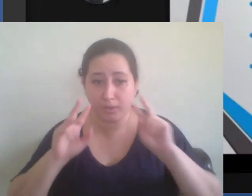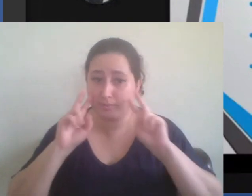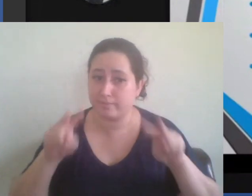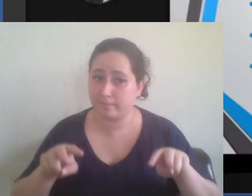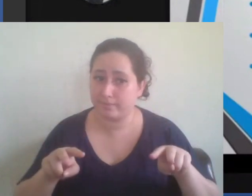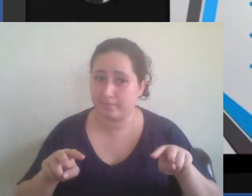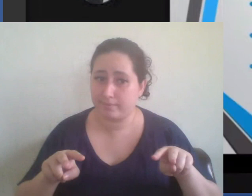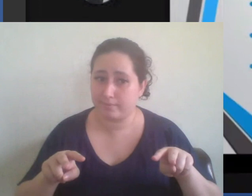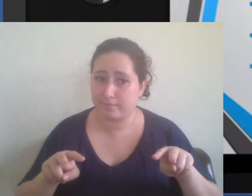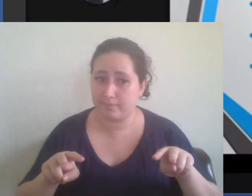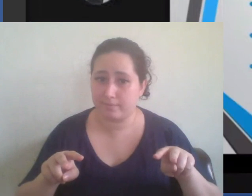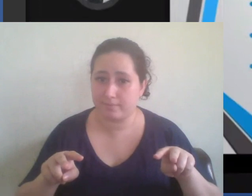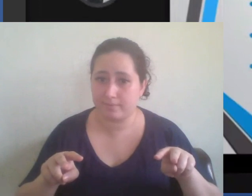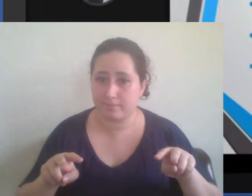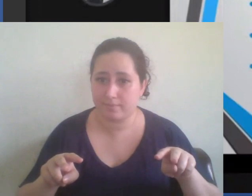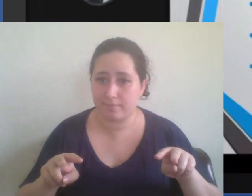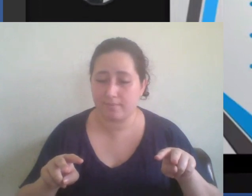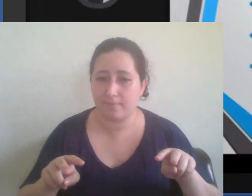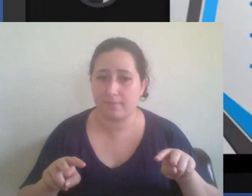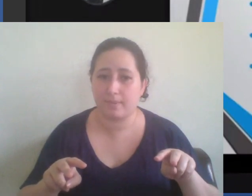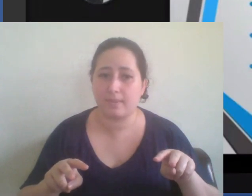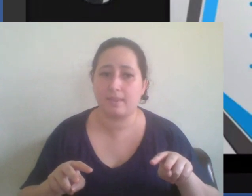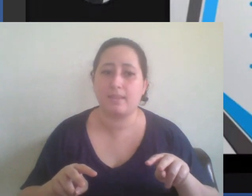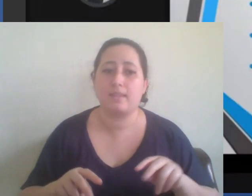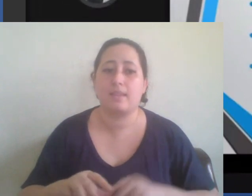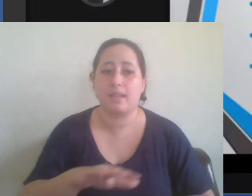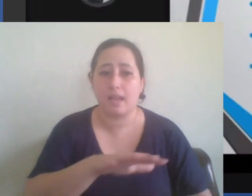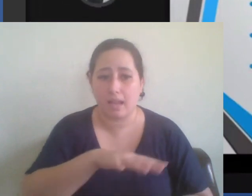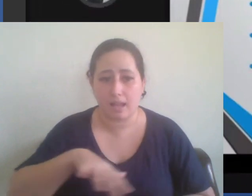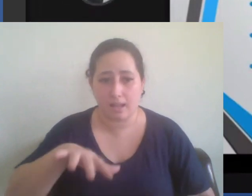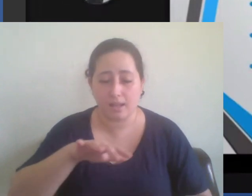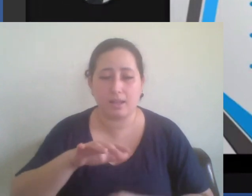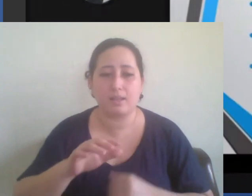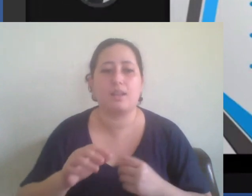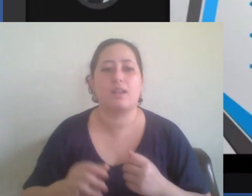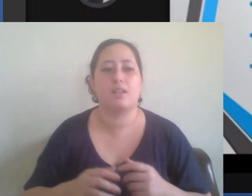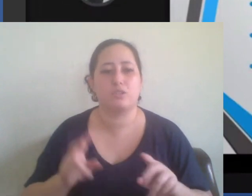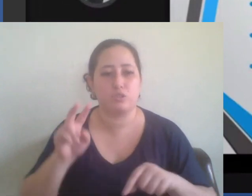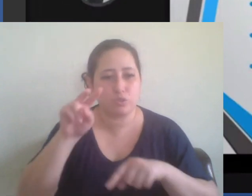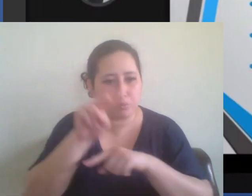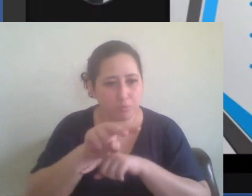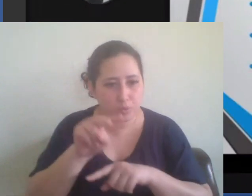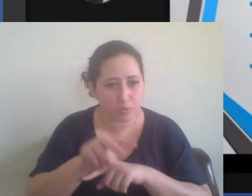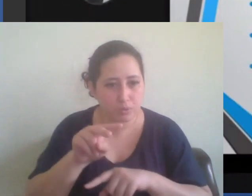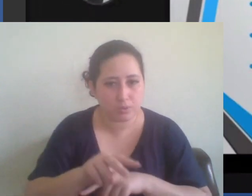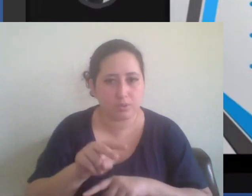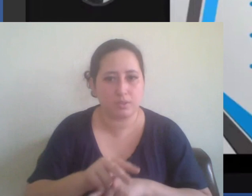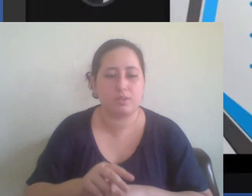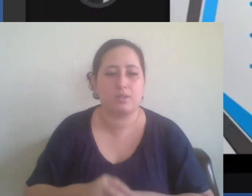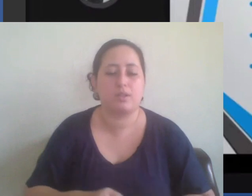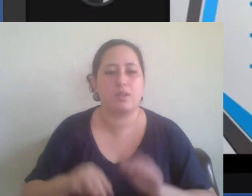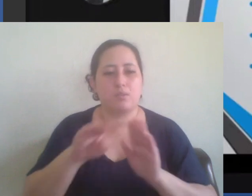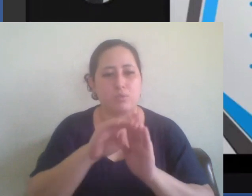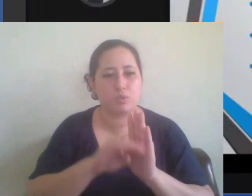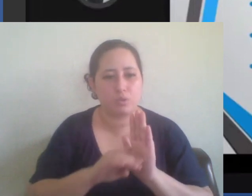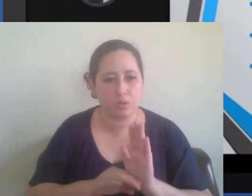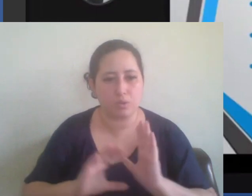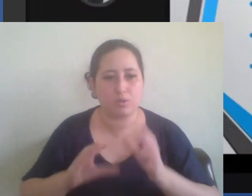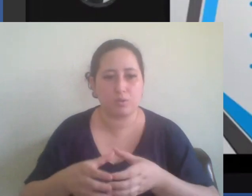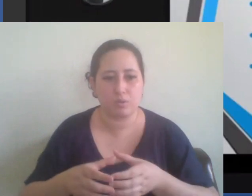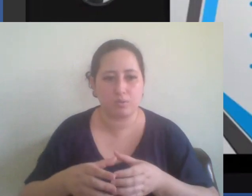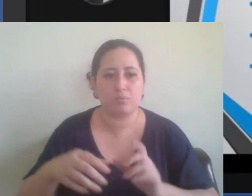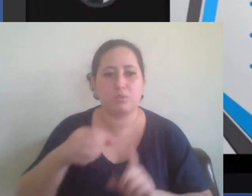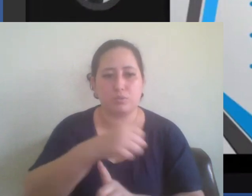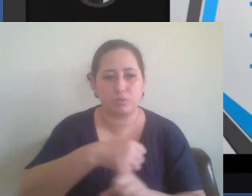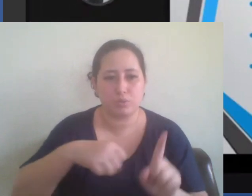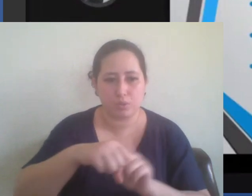as redes de proteção as rendas mínimas programa comunidade solidária bolsa escola